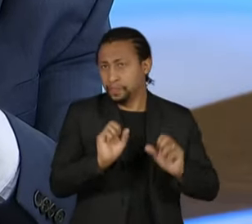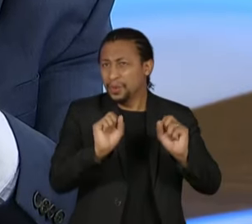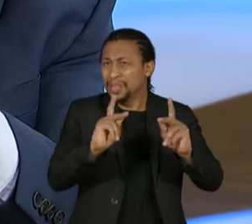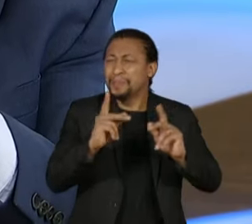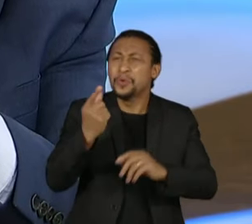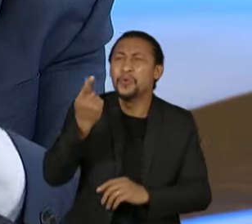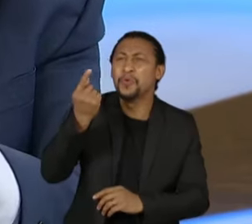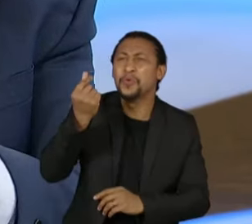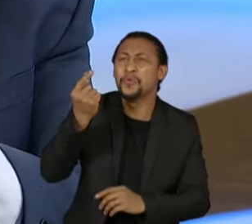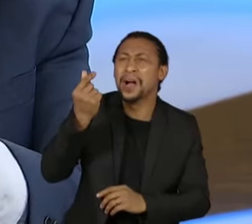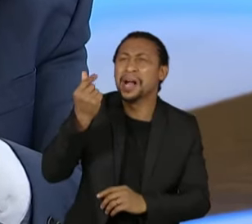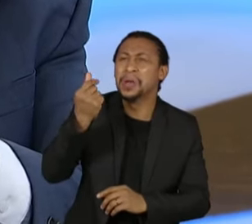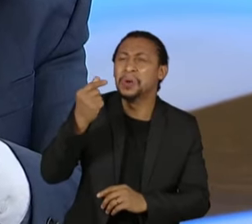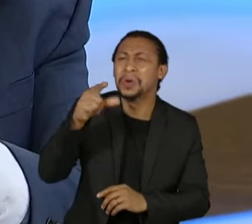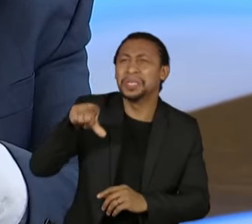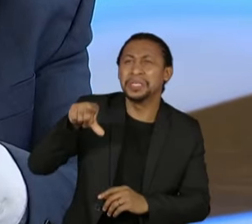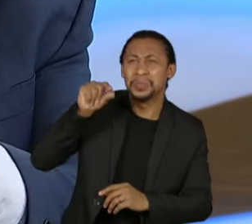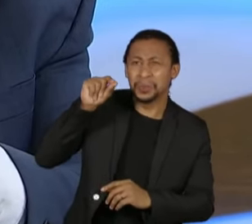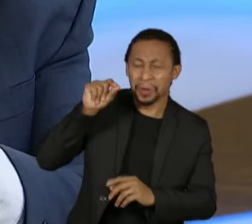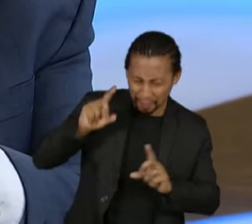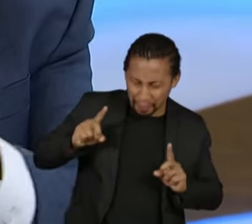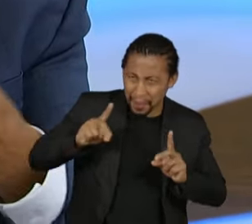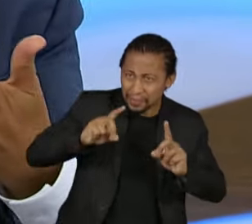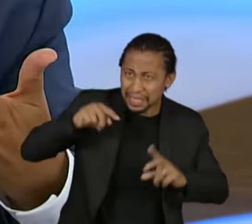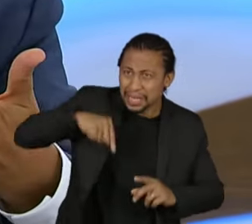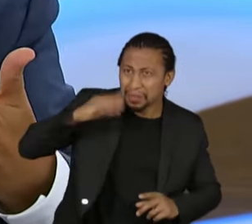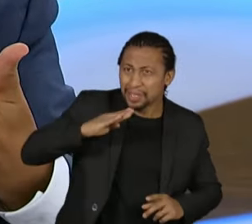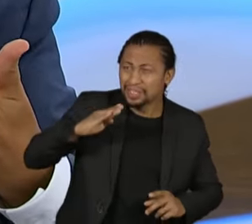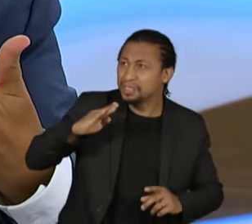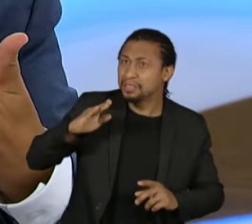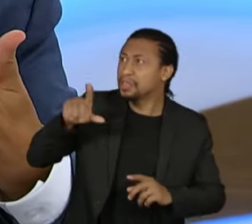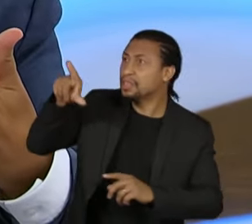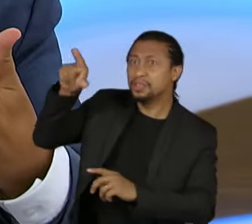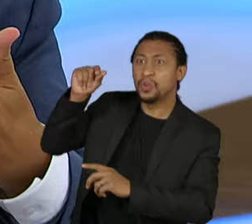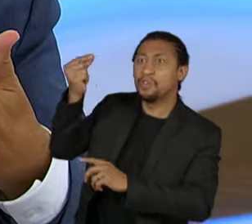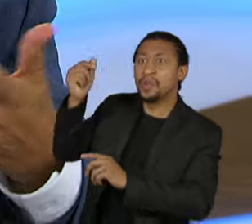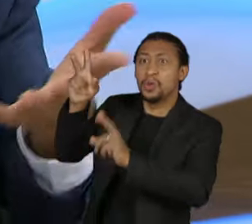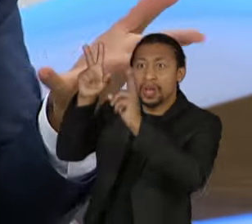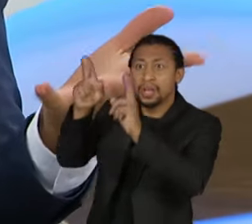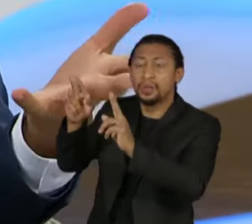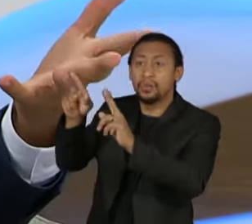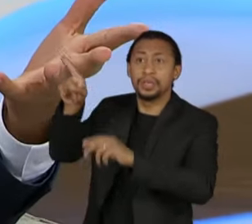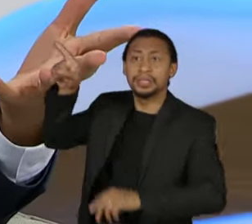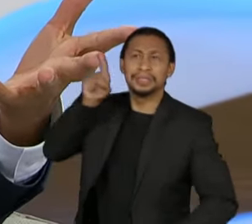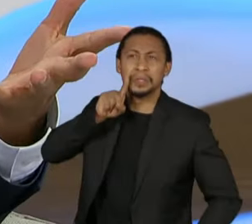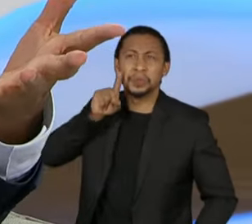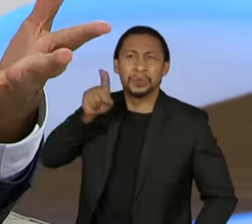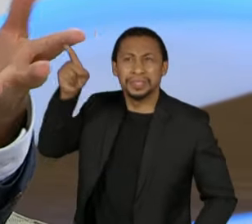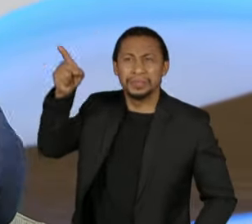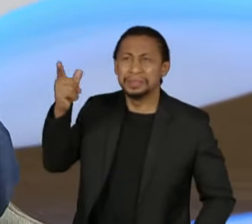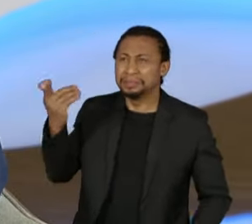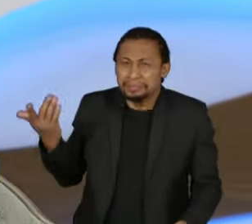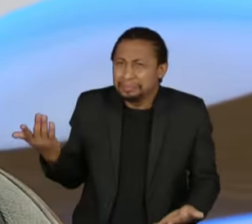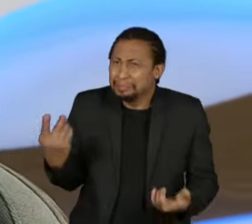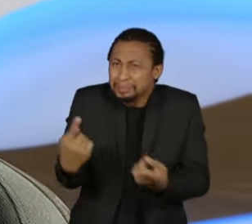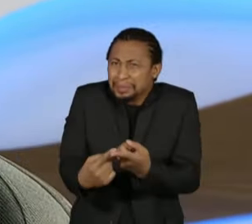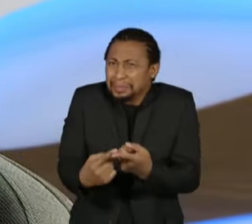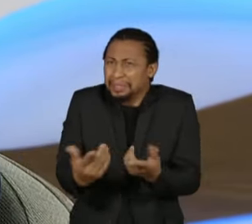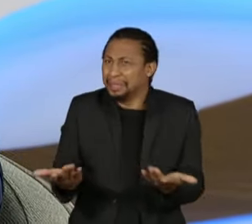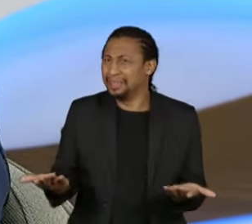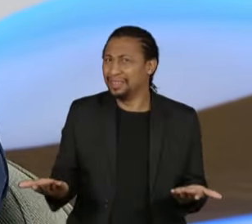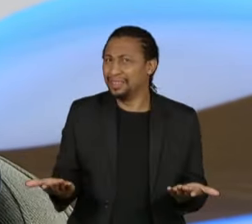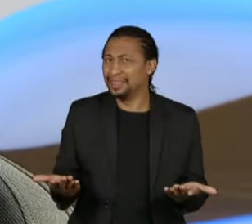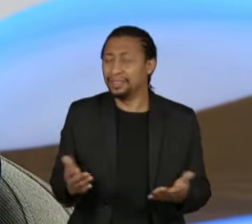referência é o preço americano. Vai acabar a paridade. Por quê? Para, por quê? Ah, mas é porque a gente